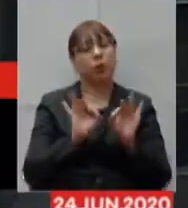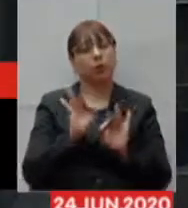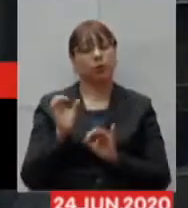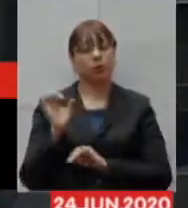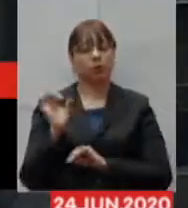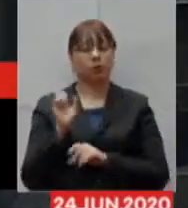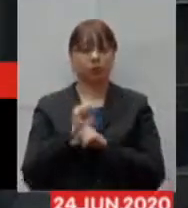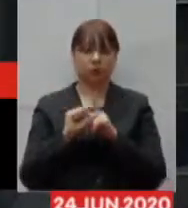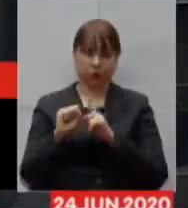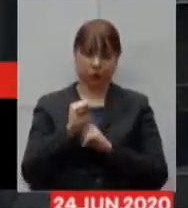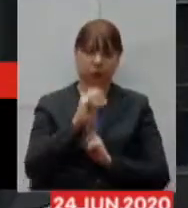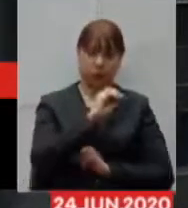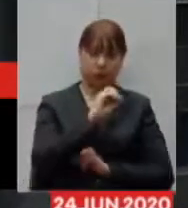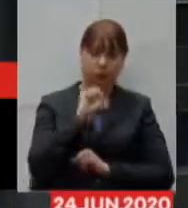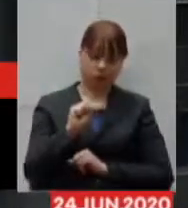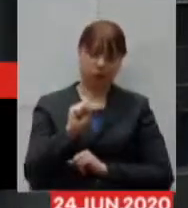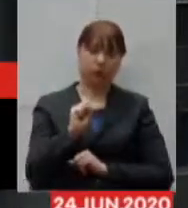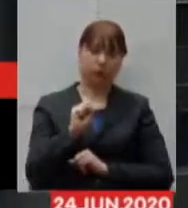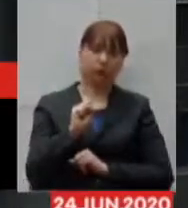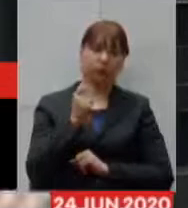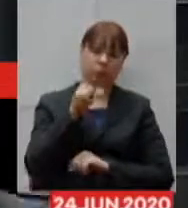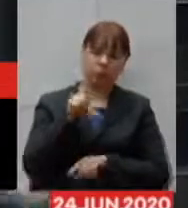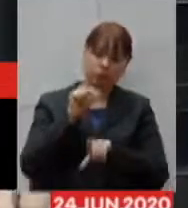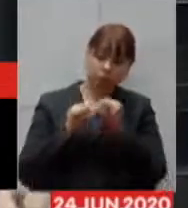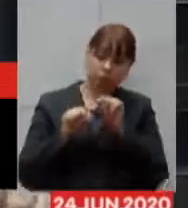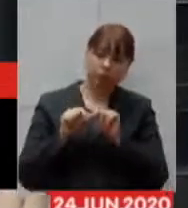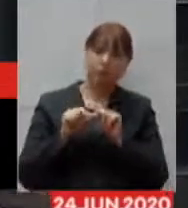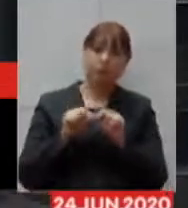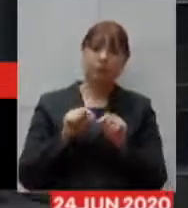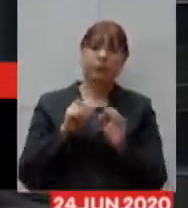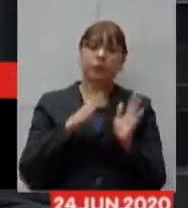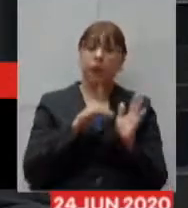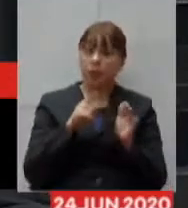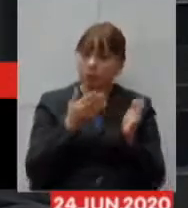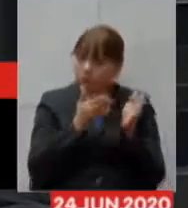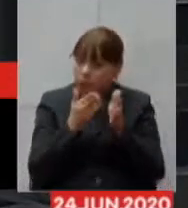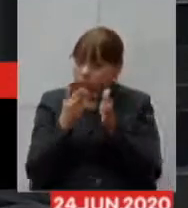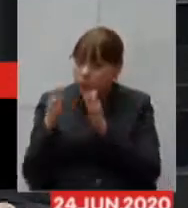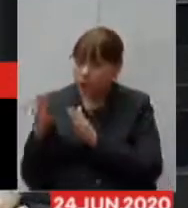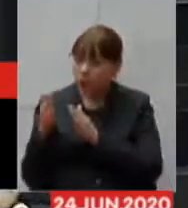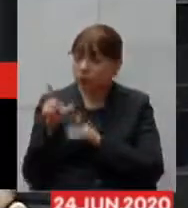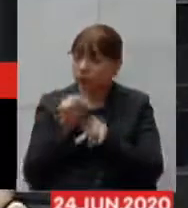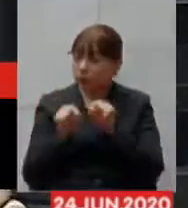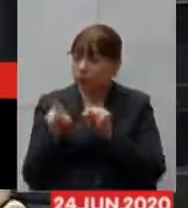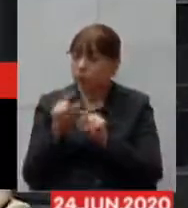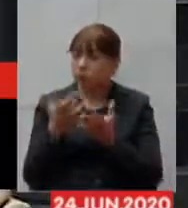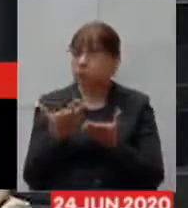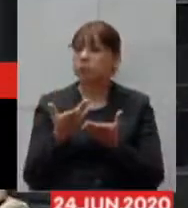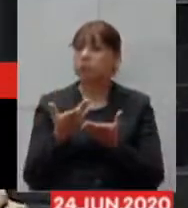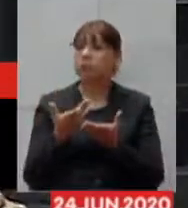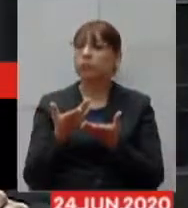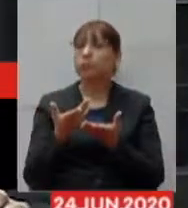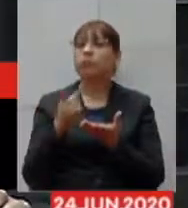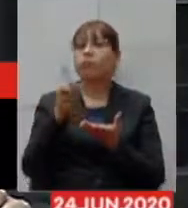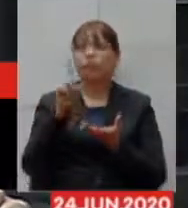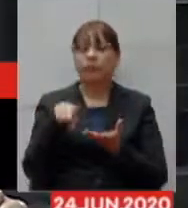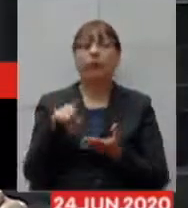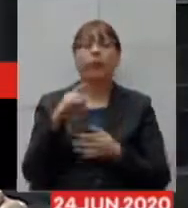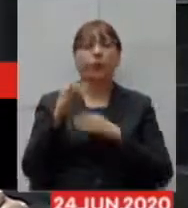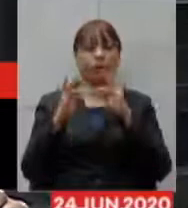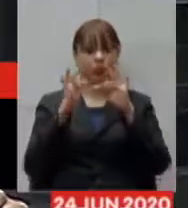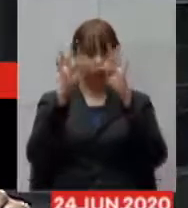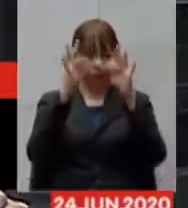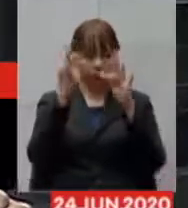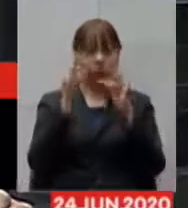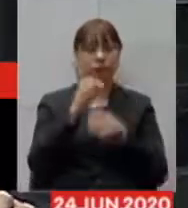social para a seleção. Todo esse processo, ele é totalmente digital, se encontra no